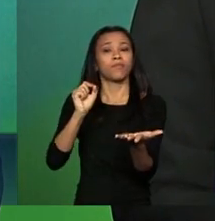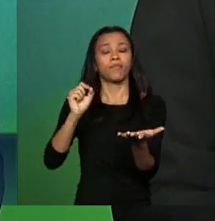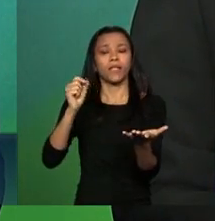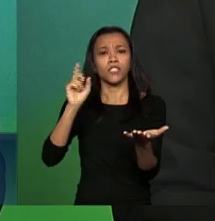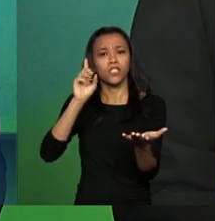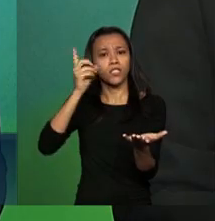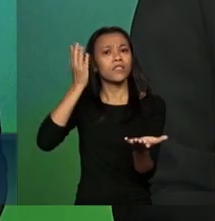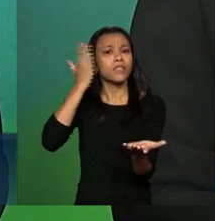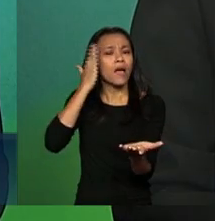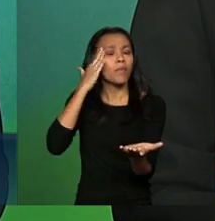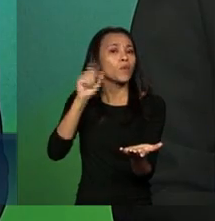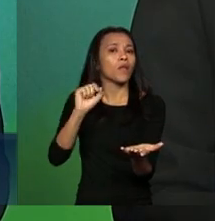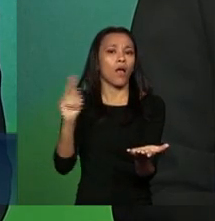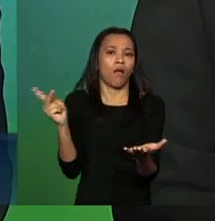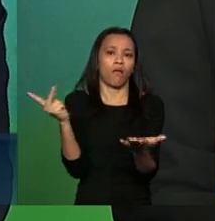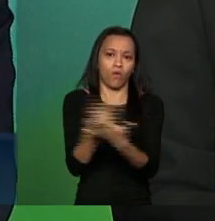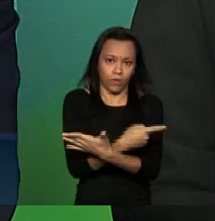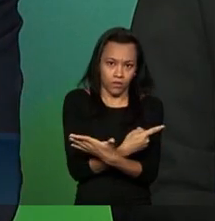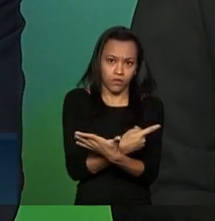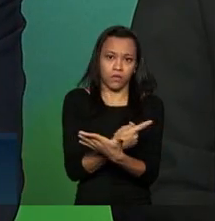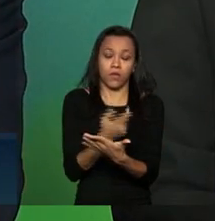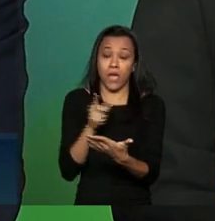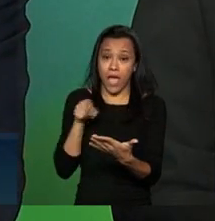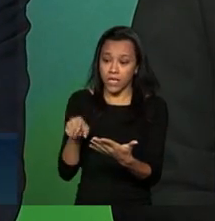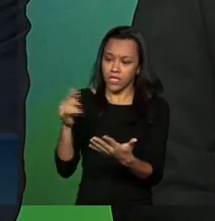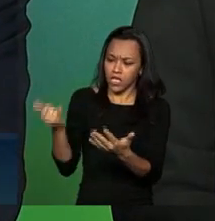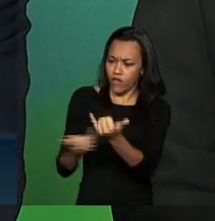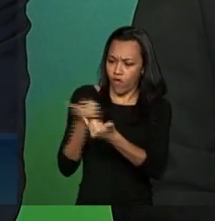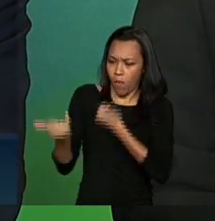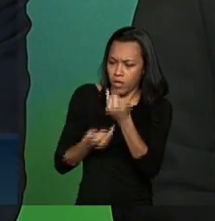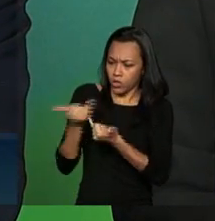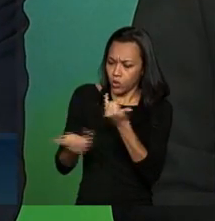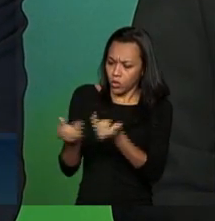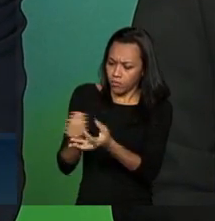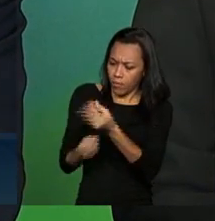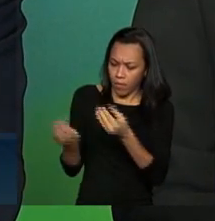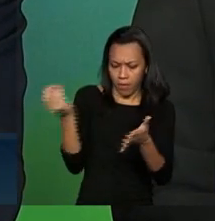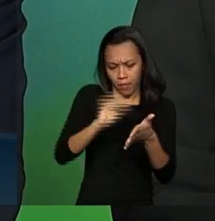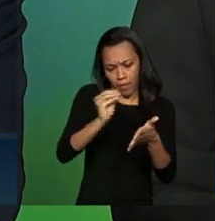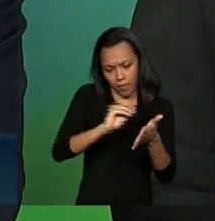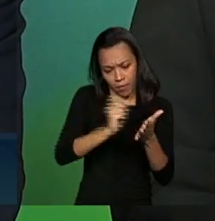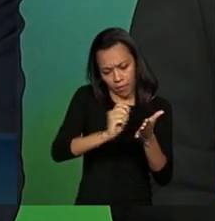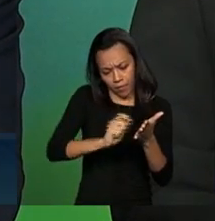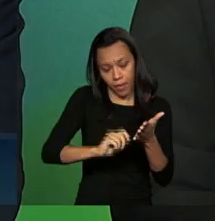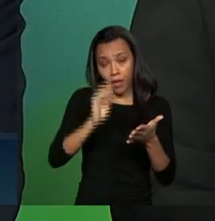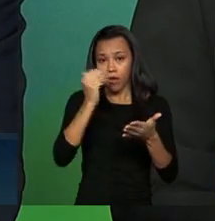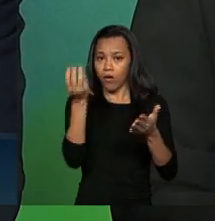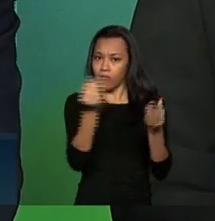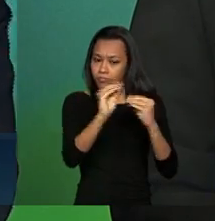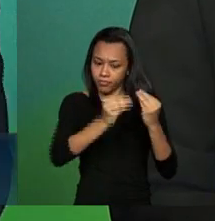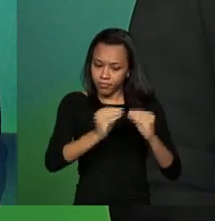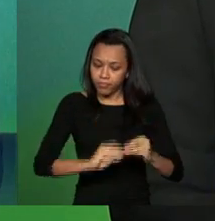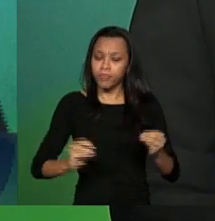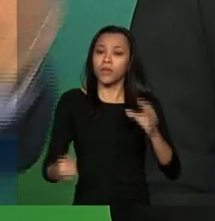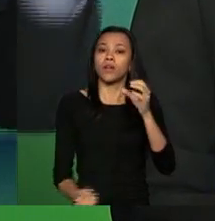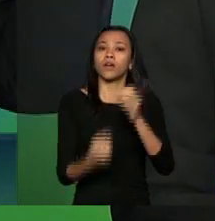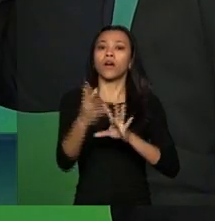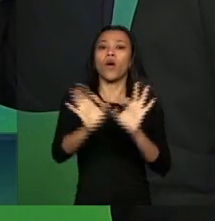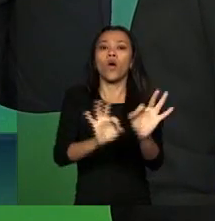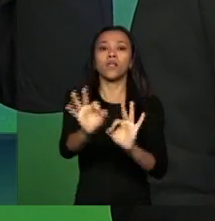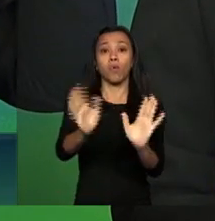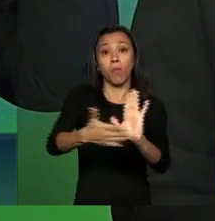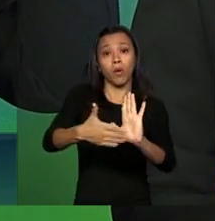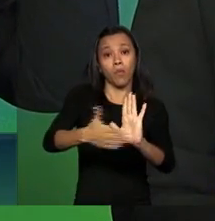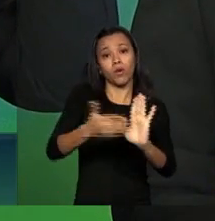mesmo diagnóstico, nós elaborarmos uma proposta sustentável de previdência social, que consiga